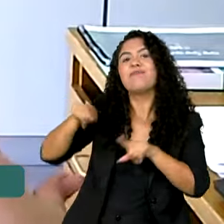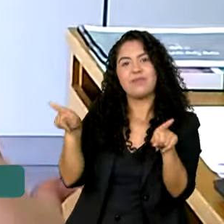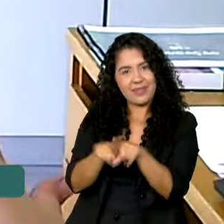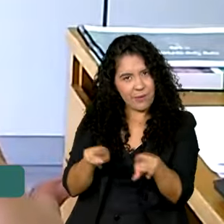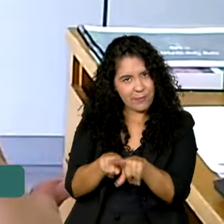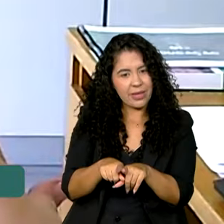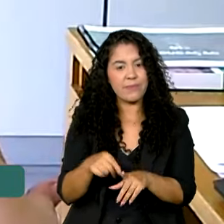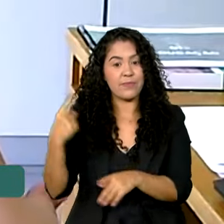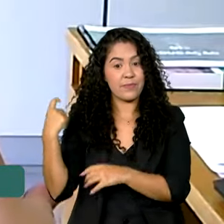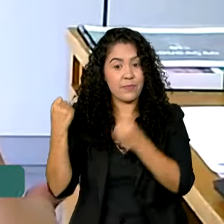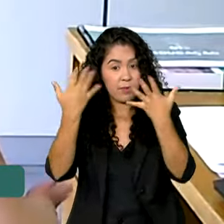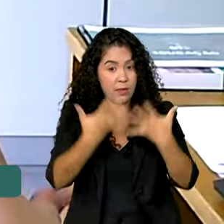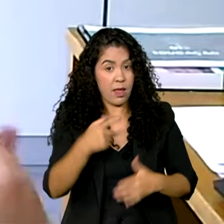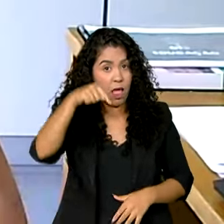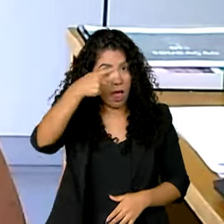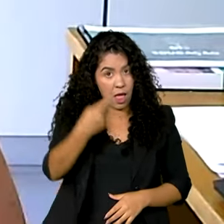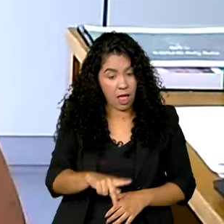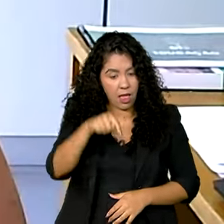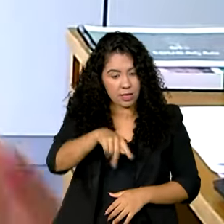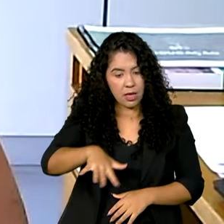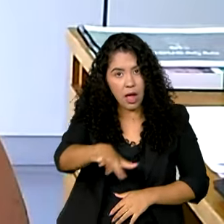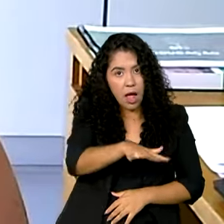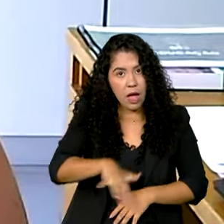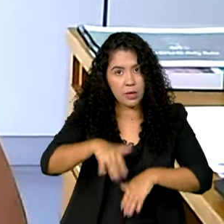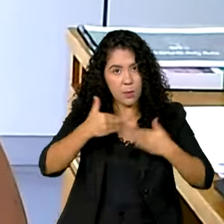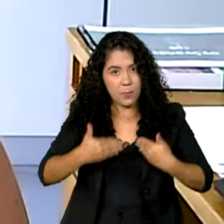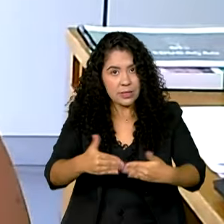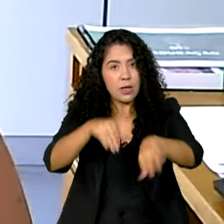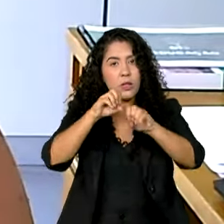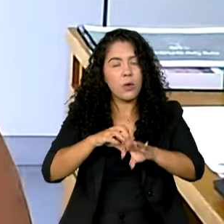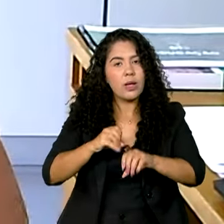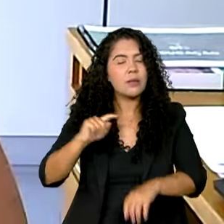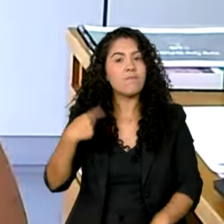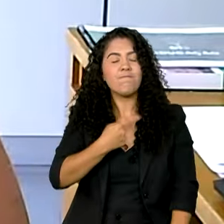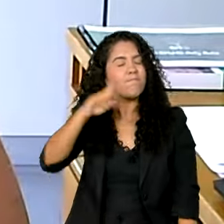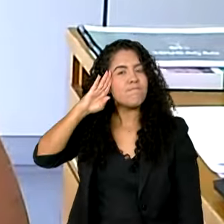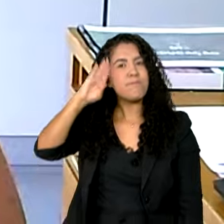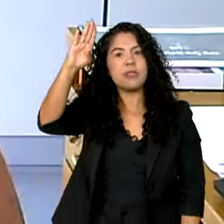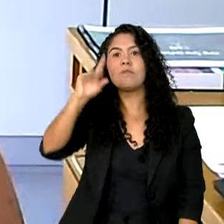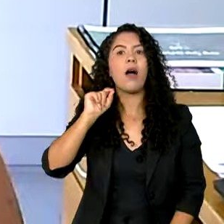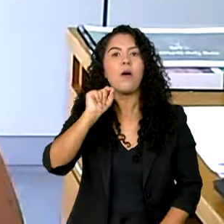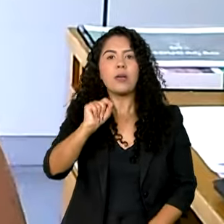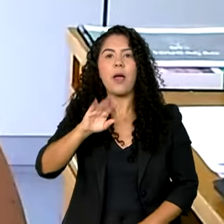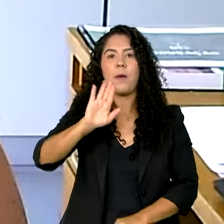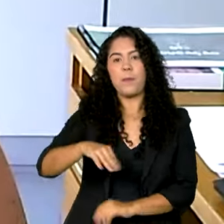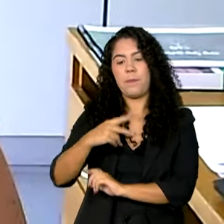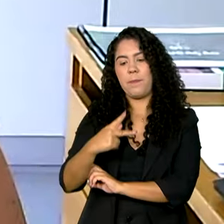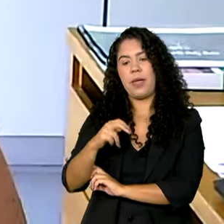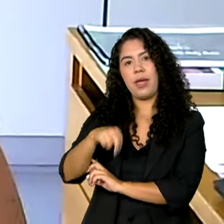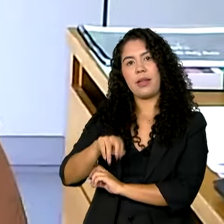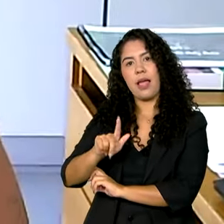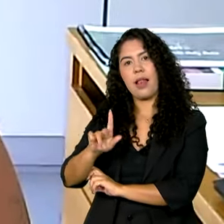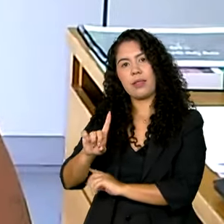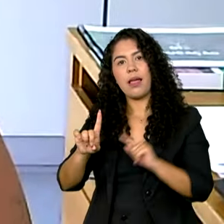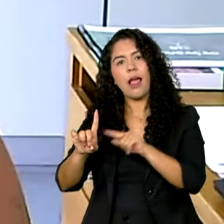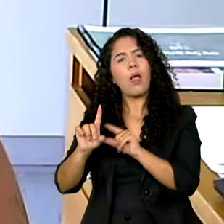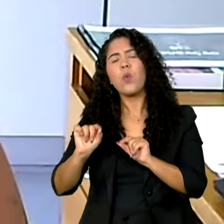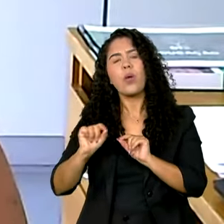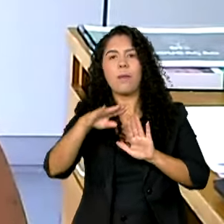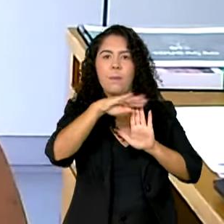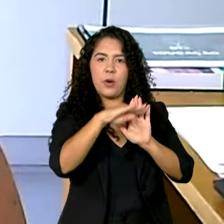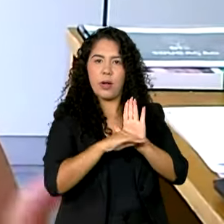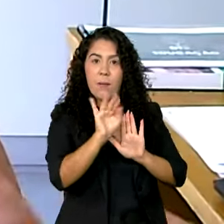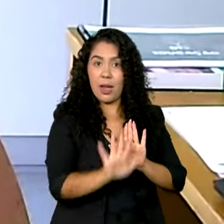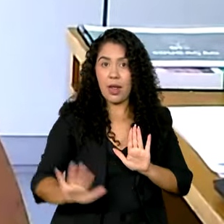Aqui no âmbito do Ministério da Educação, o nosso carro-chefe é o Programa Nacional de Livro Didático, PNLD. E por meio do